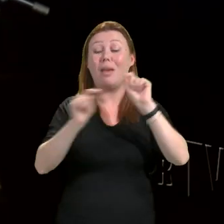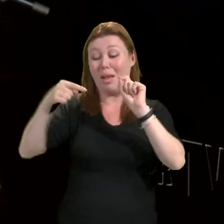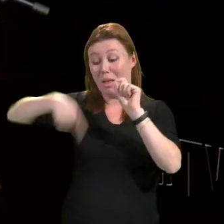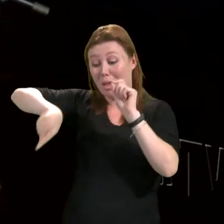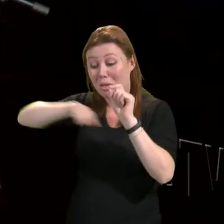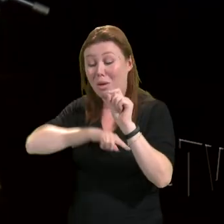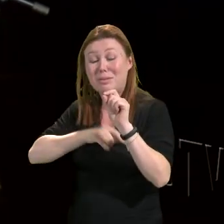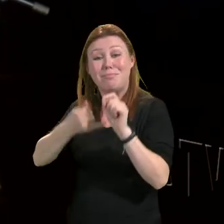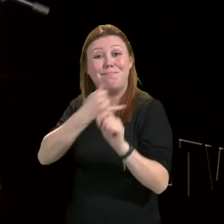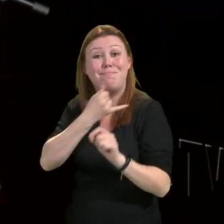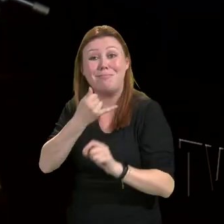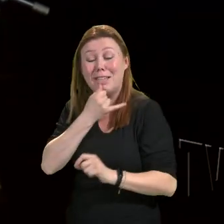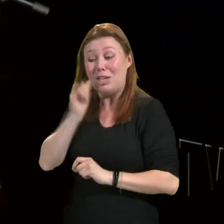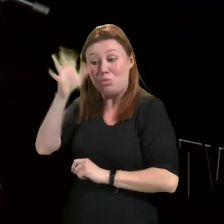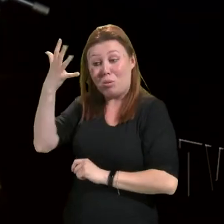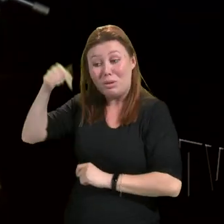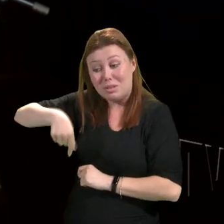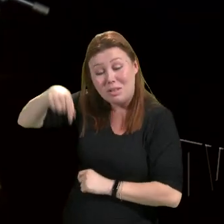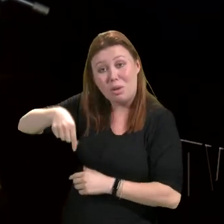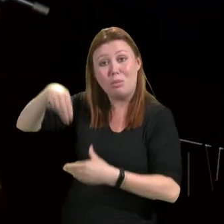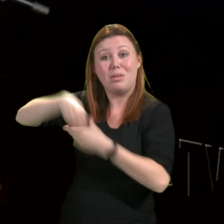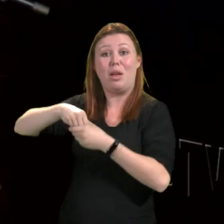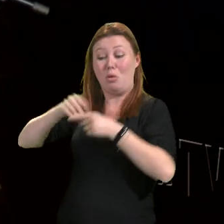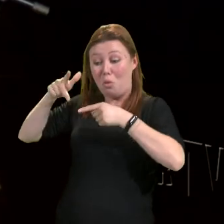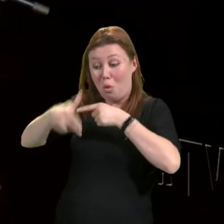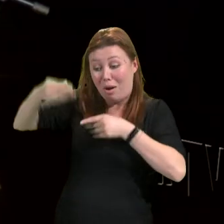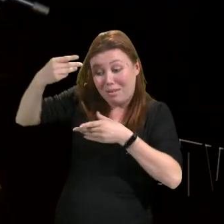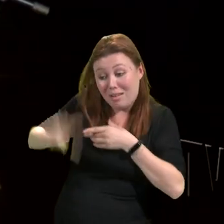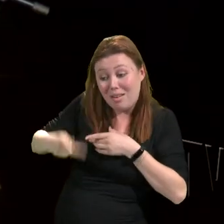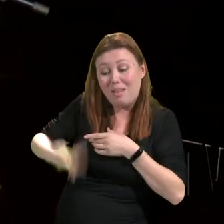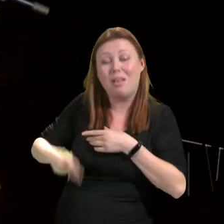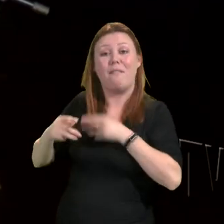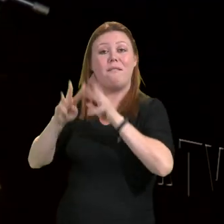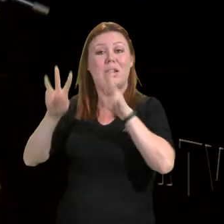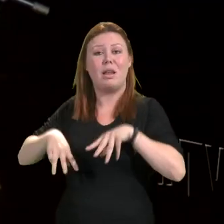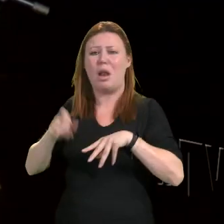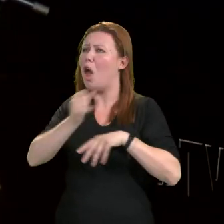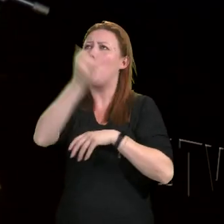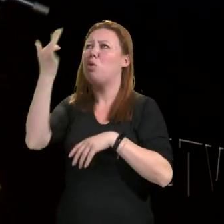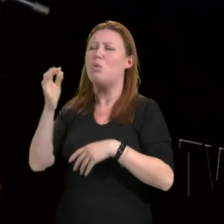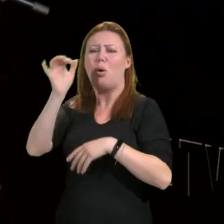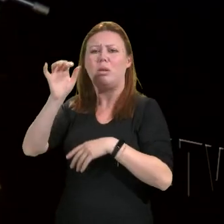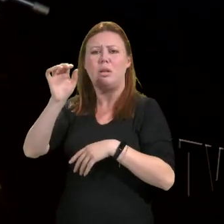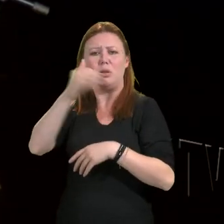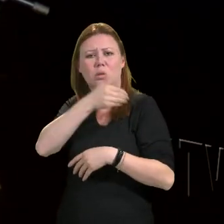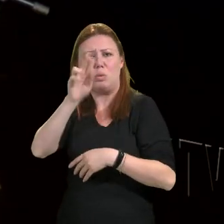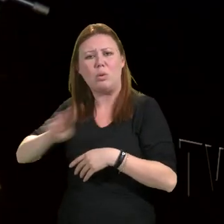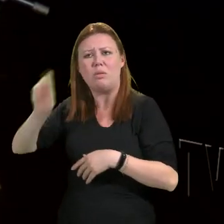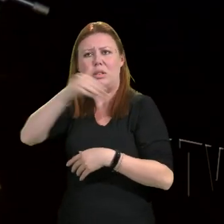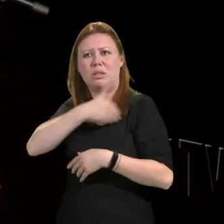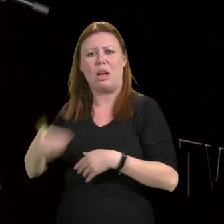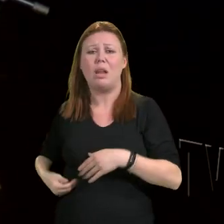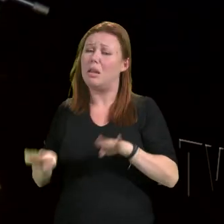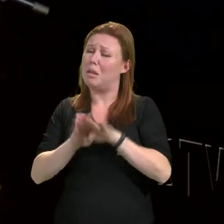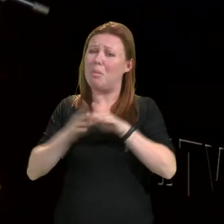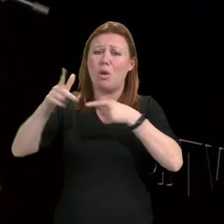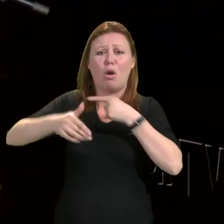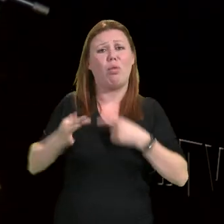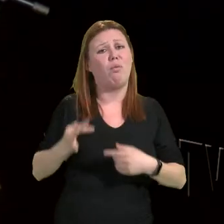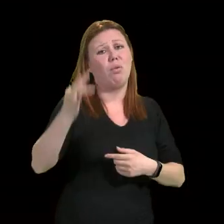que ocorram esses cortes para as universidades públicas, mas para o futuro do Brasil também.